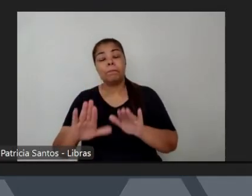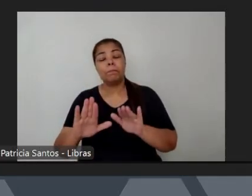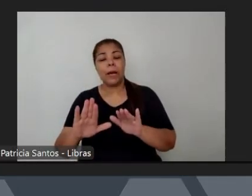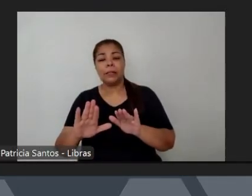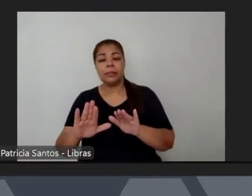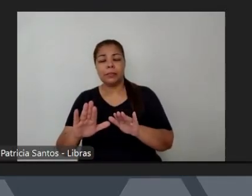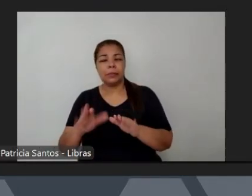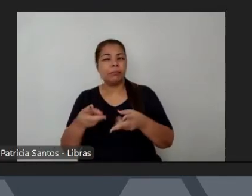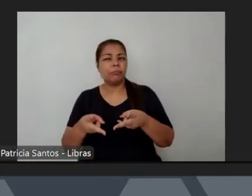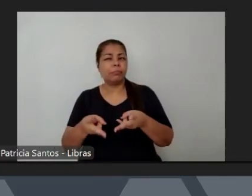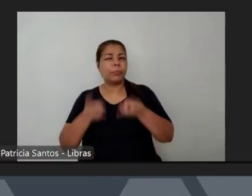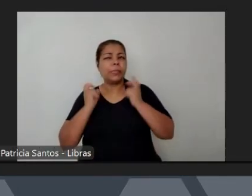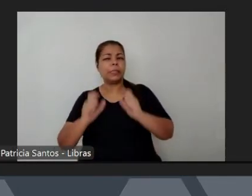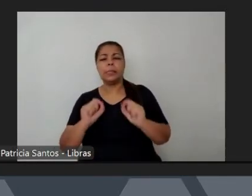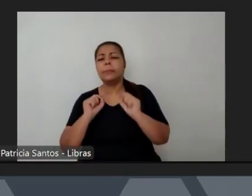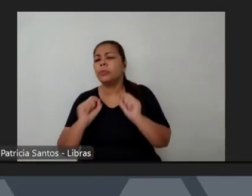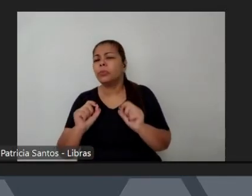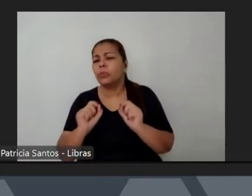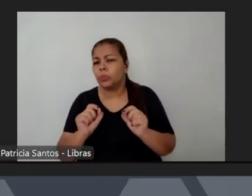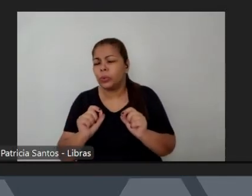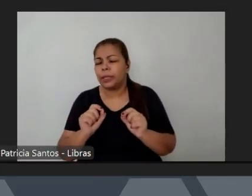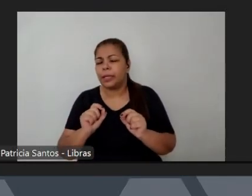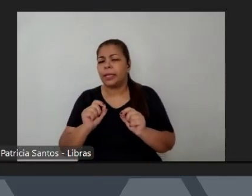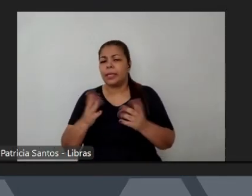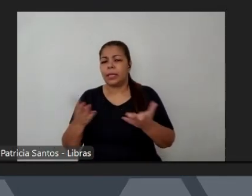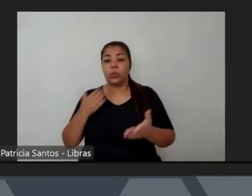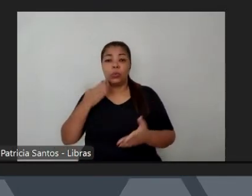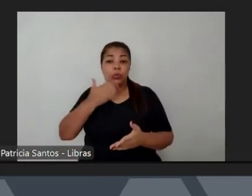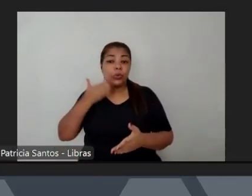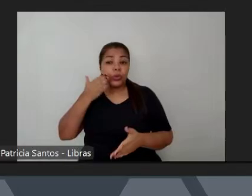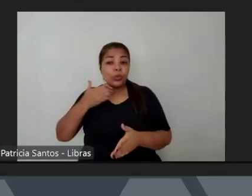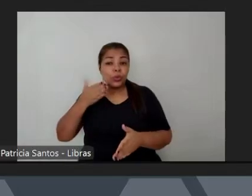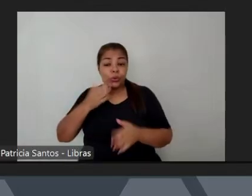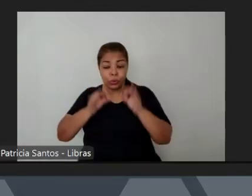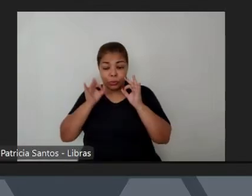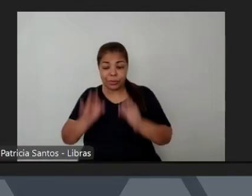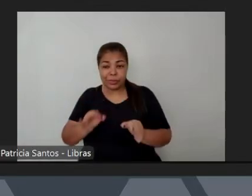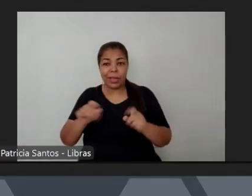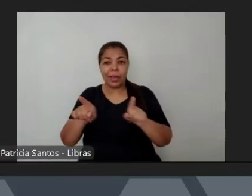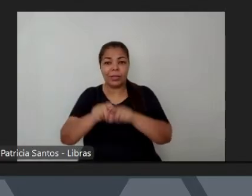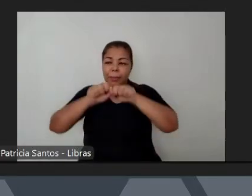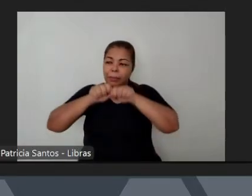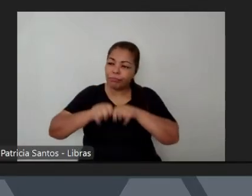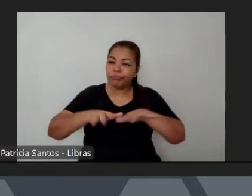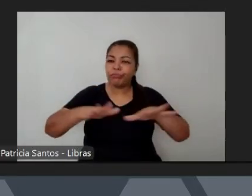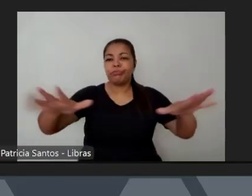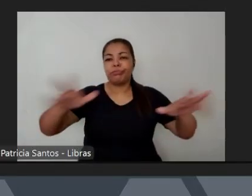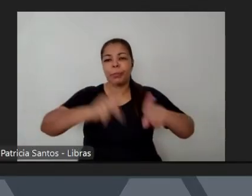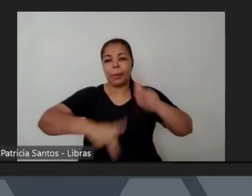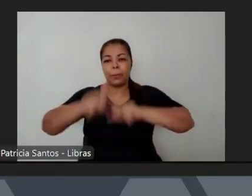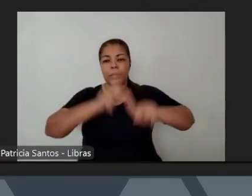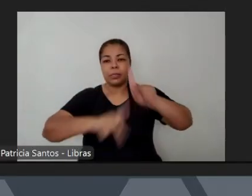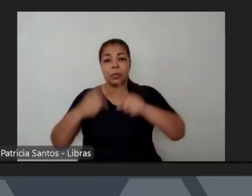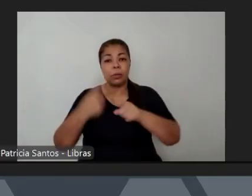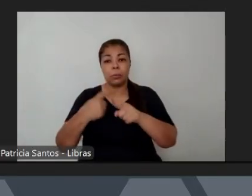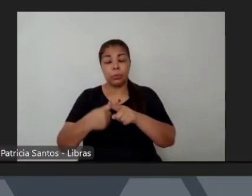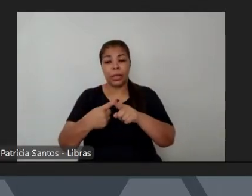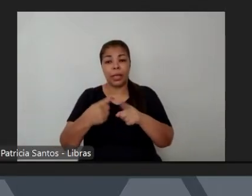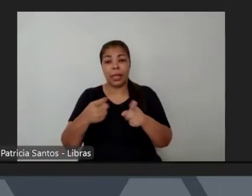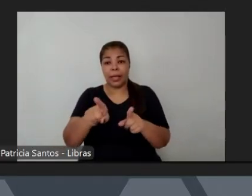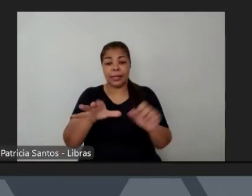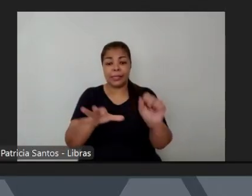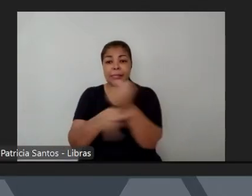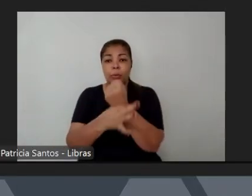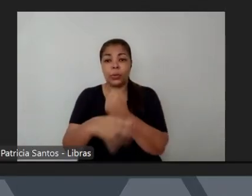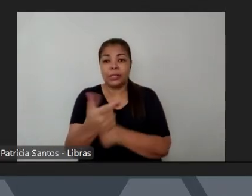grande do discurso que chega para a população que não tem essa proteção efetiva do Estado e o